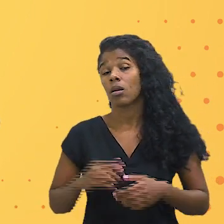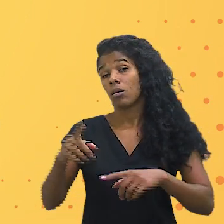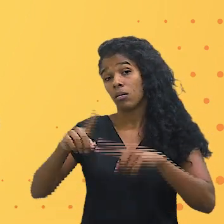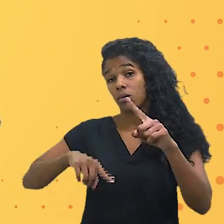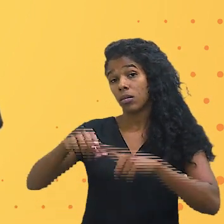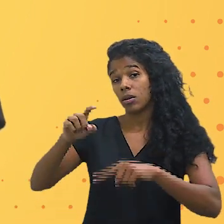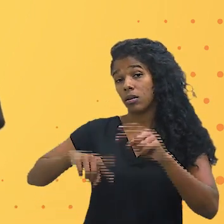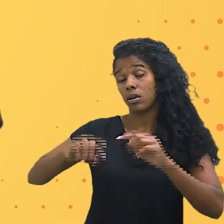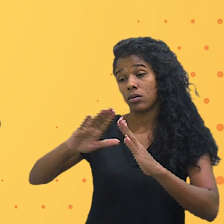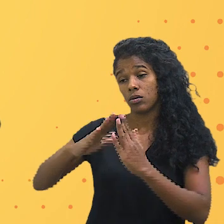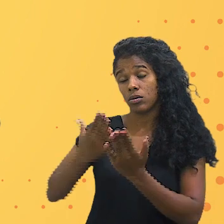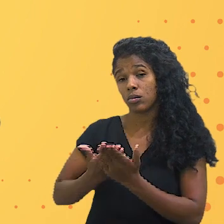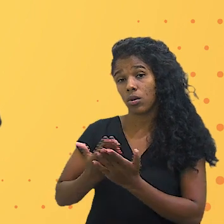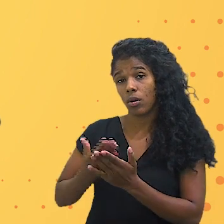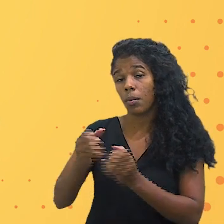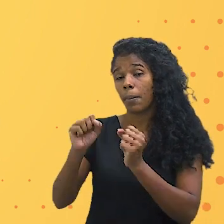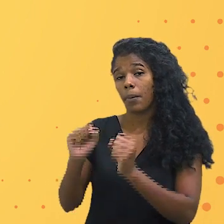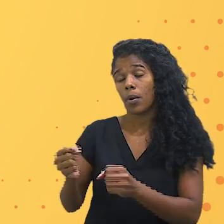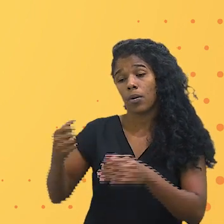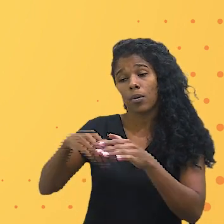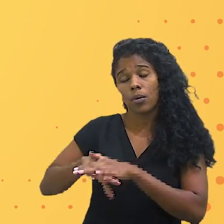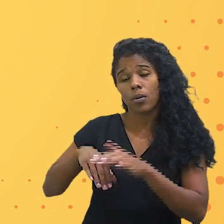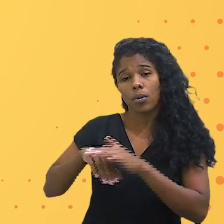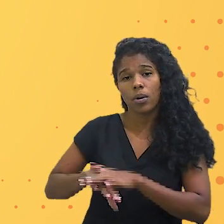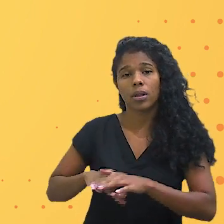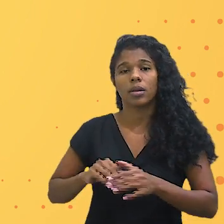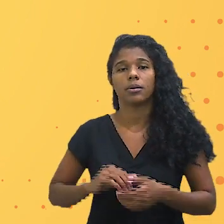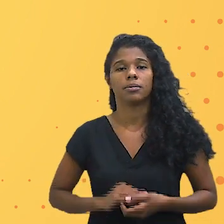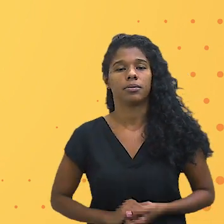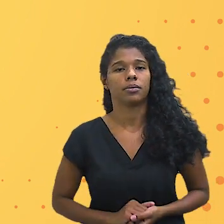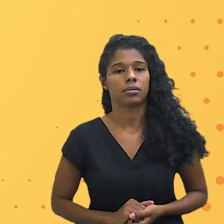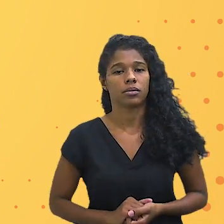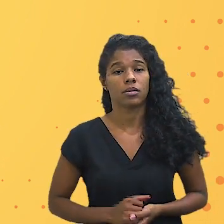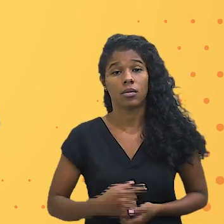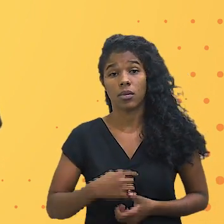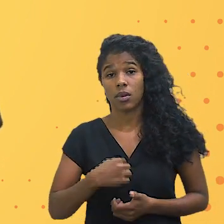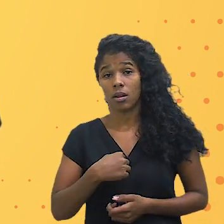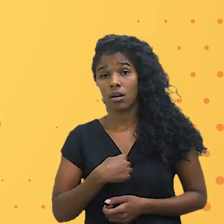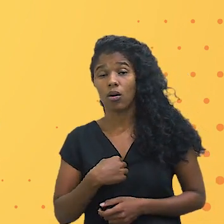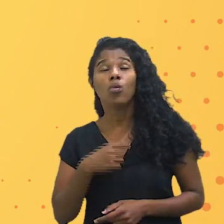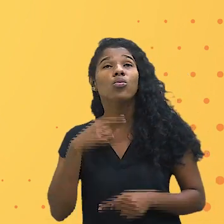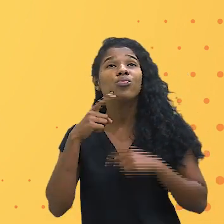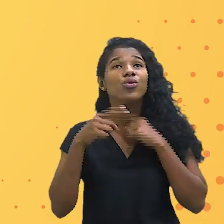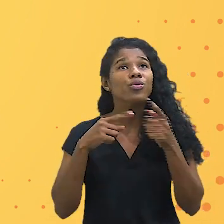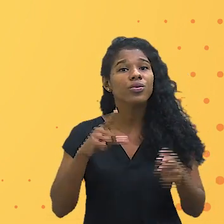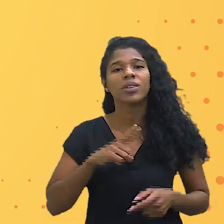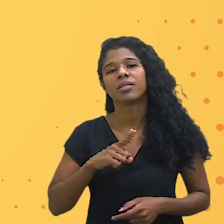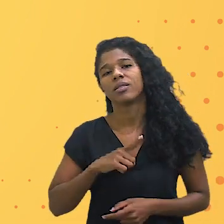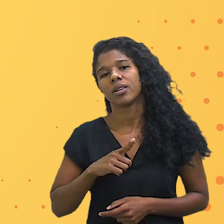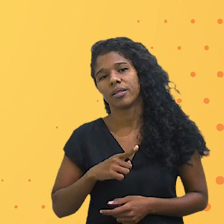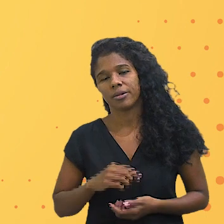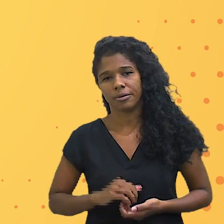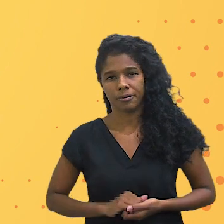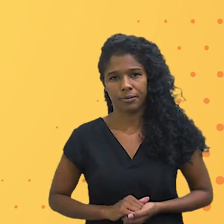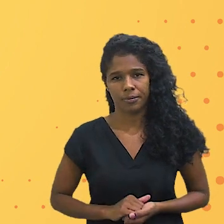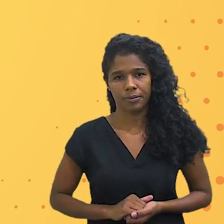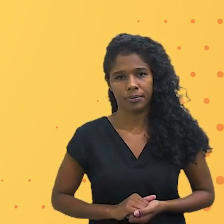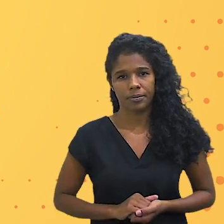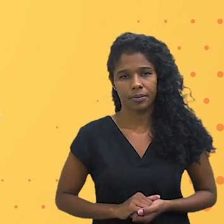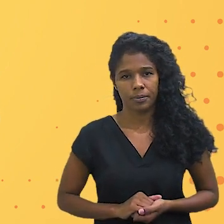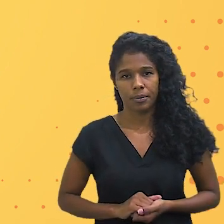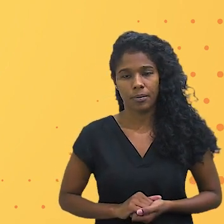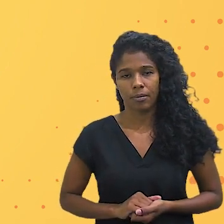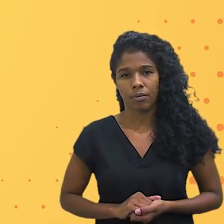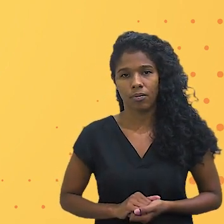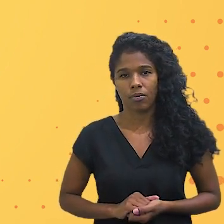o material. I have any questions. Eu tenho uma dúvida. Do you have any questions?